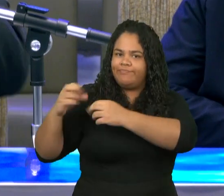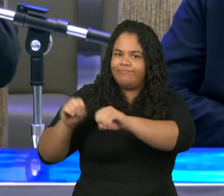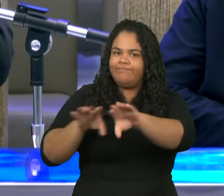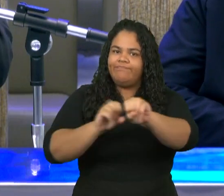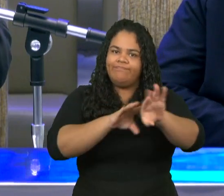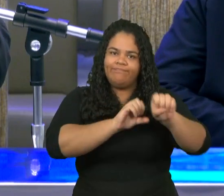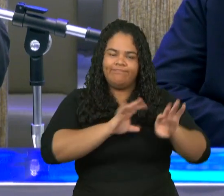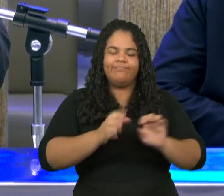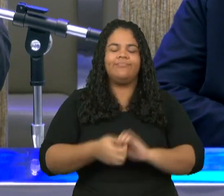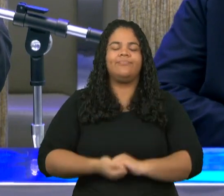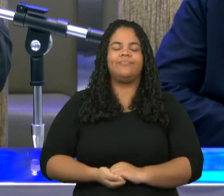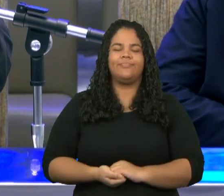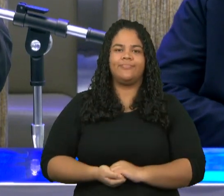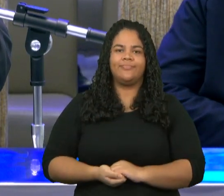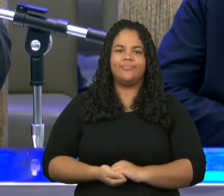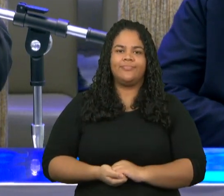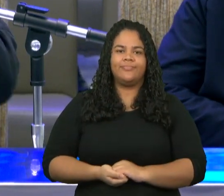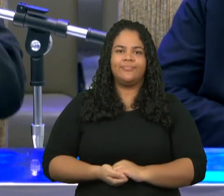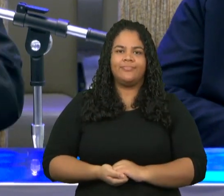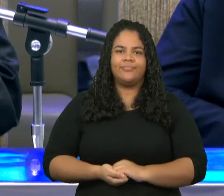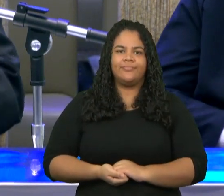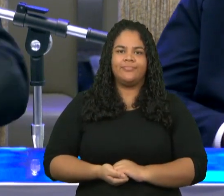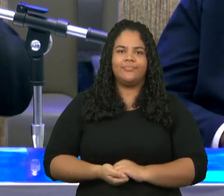à igreja do Senhor Jesus.